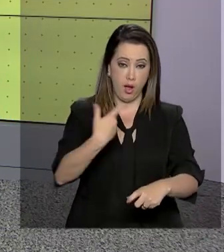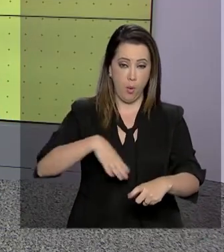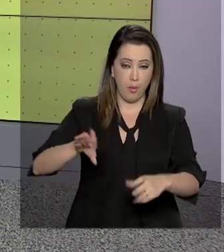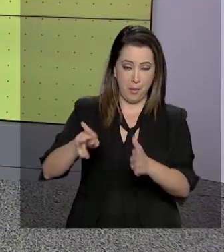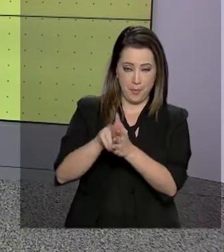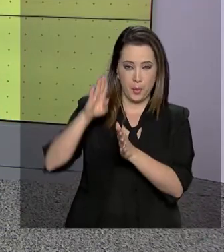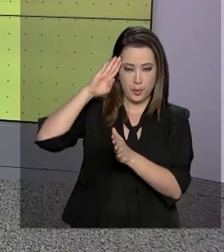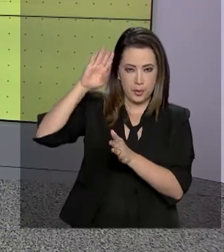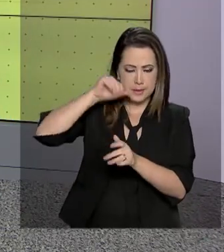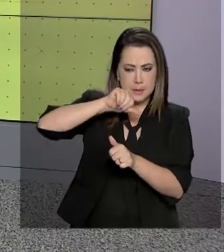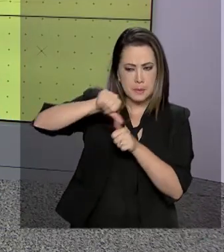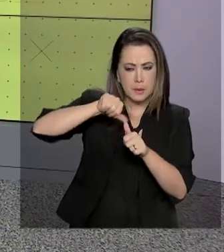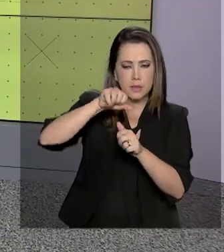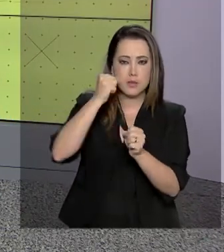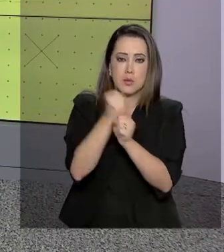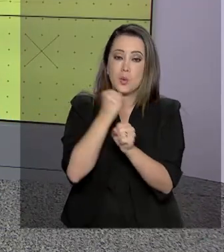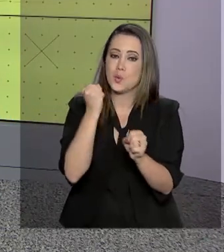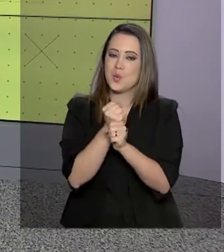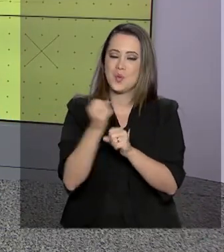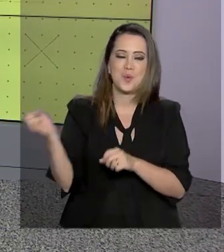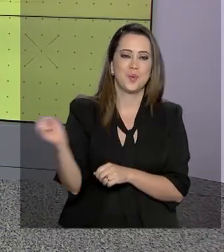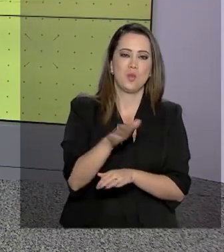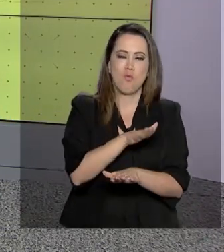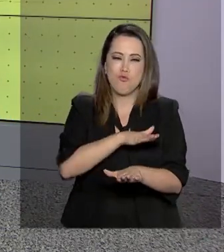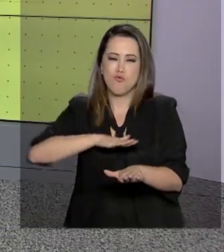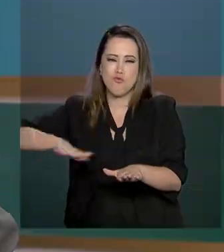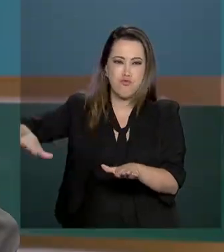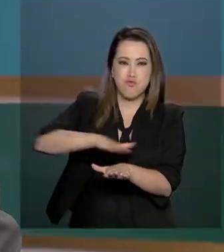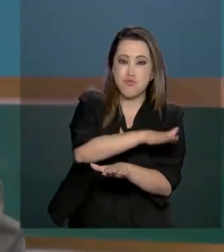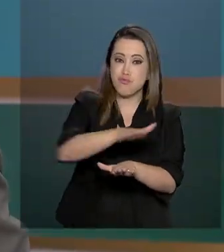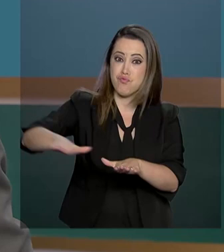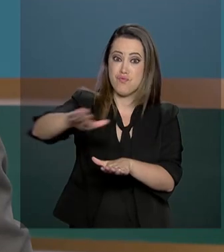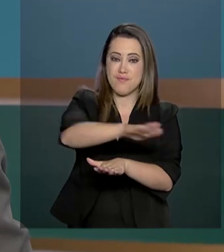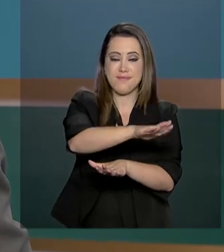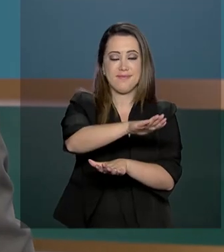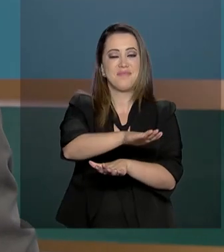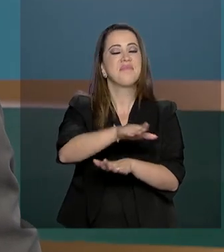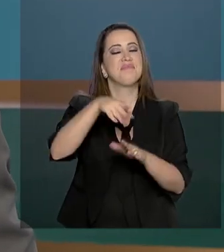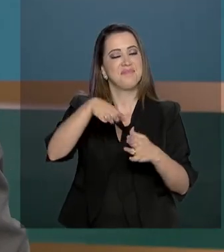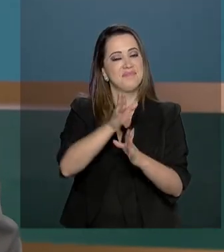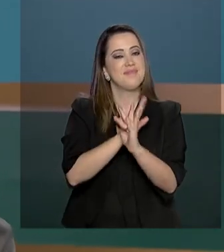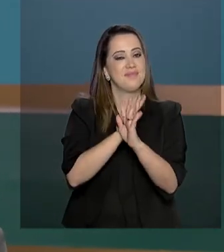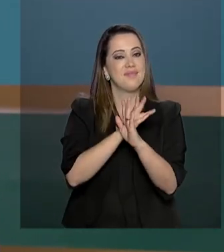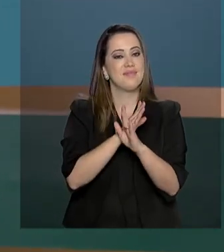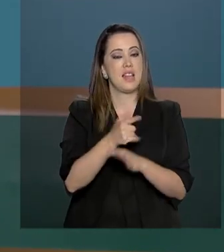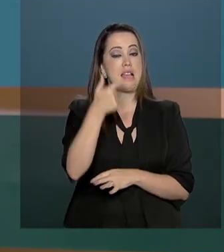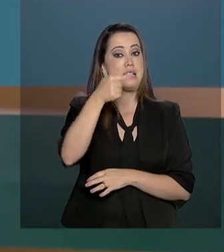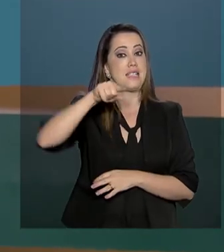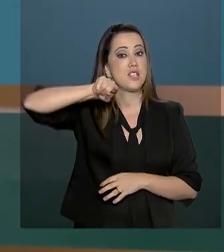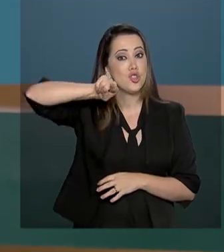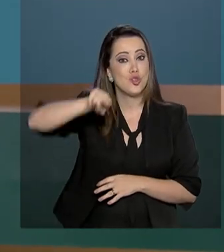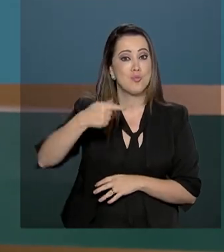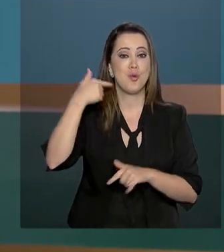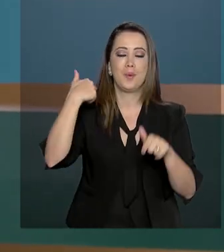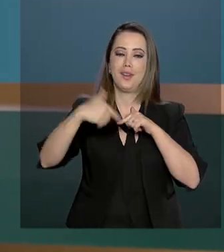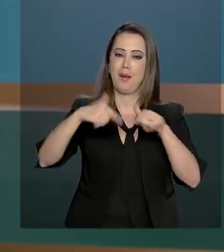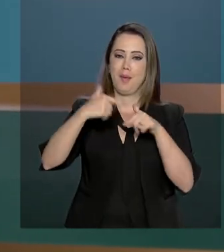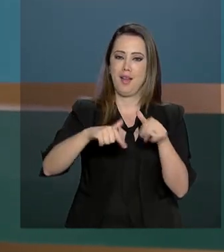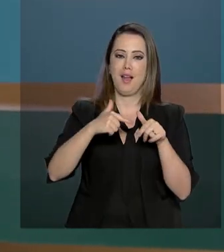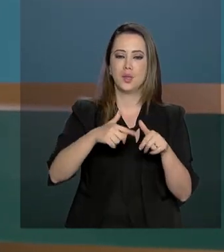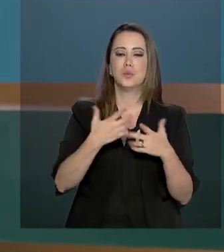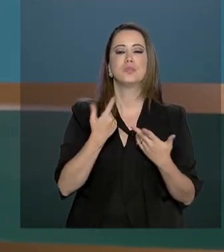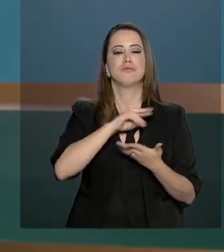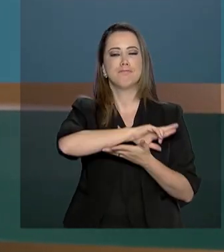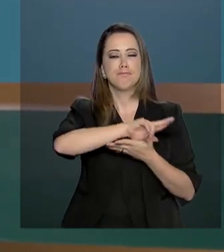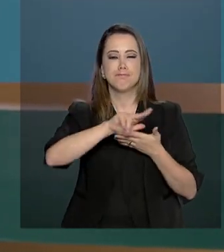para a construção do novo autódromo da cidade. A obra vai gerar cerca de 7 mil empregos diretos e indiretos.